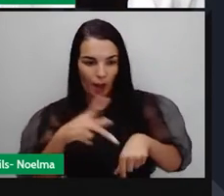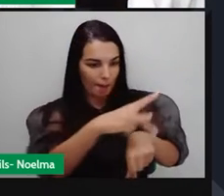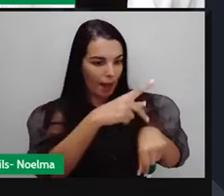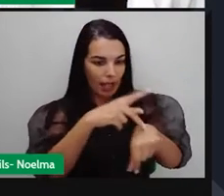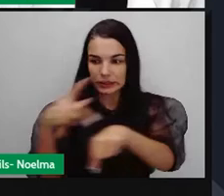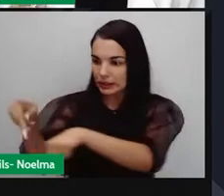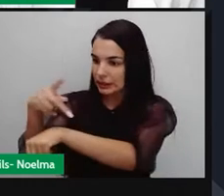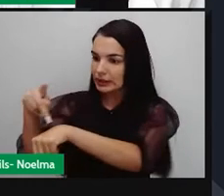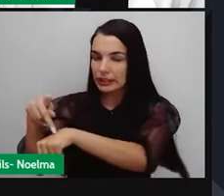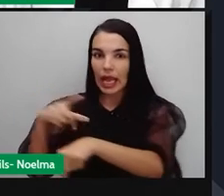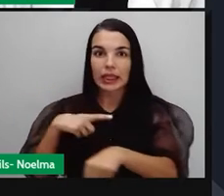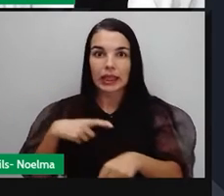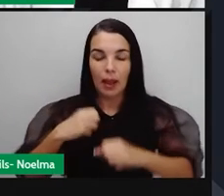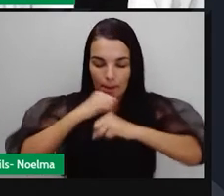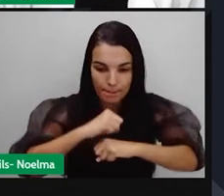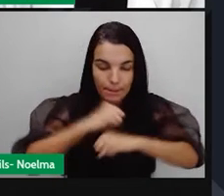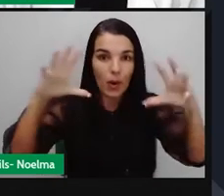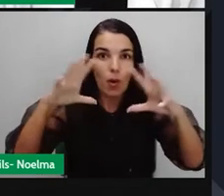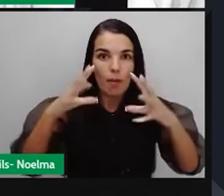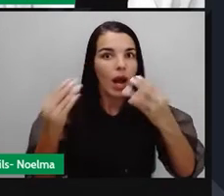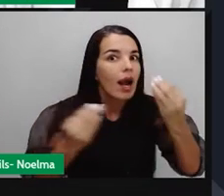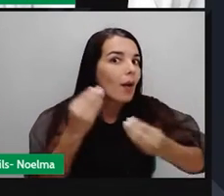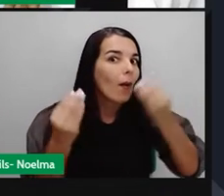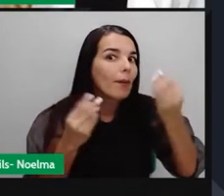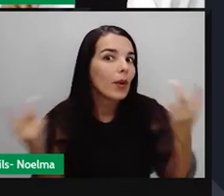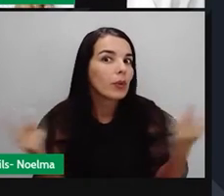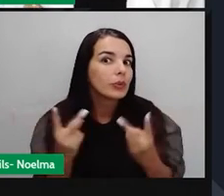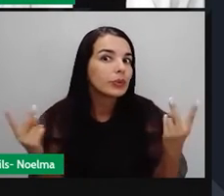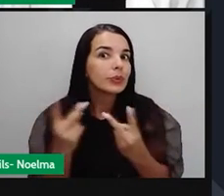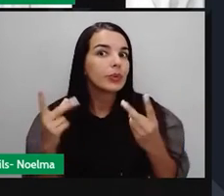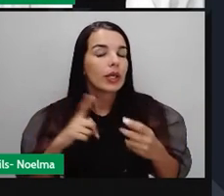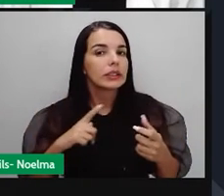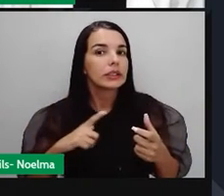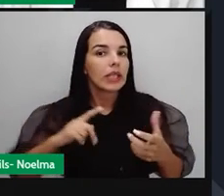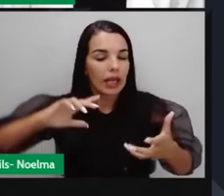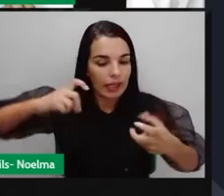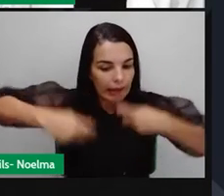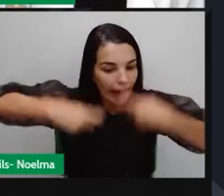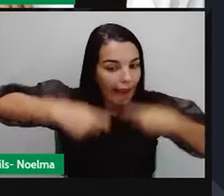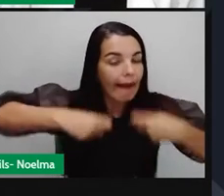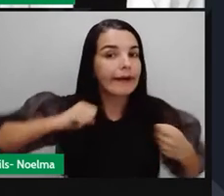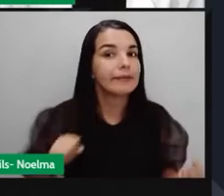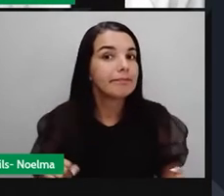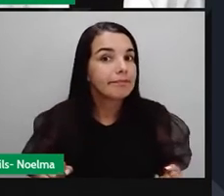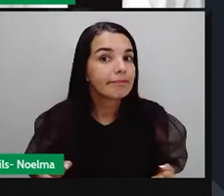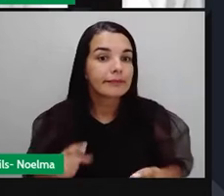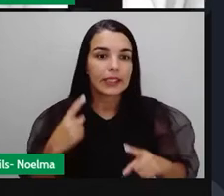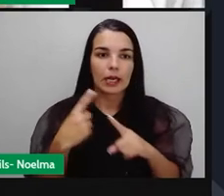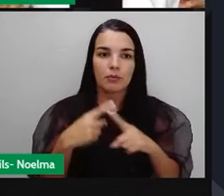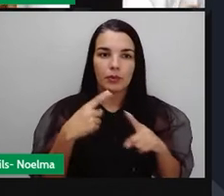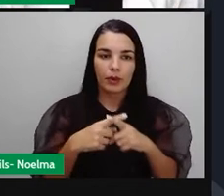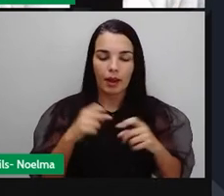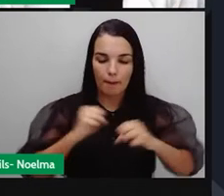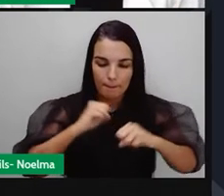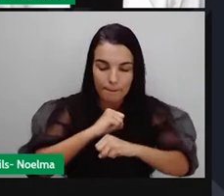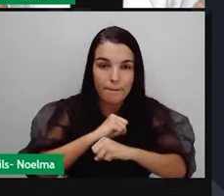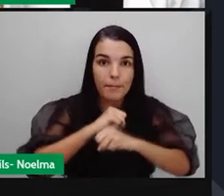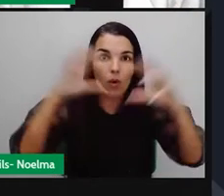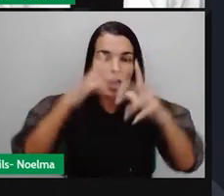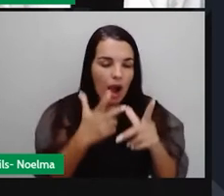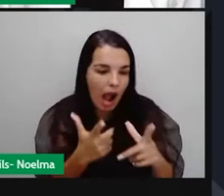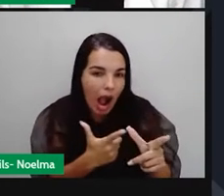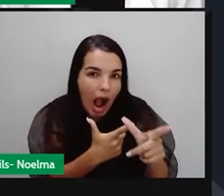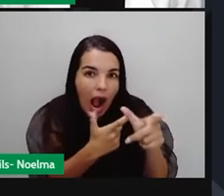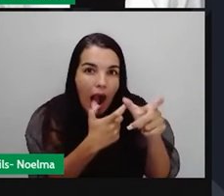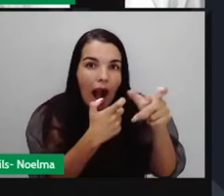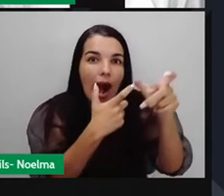complicado os dois entrarem em guerra. A bomba nuclear, gente, é o que a gente fala, que é a arma que